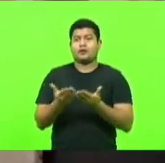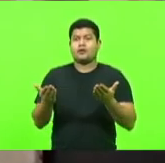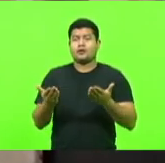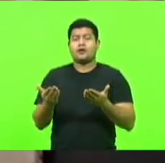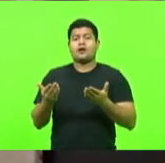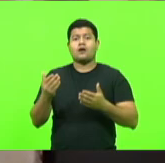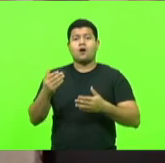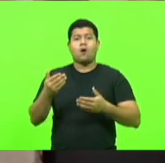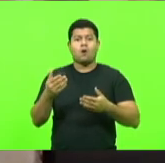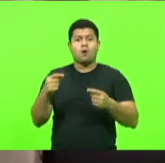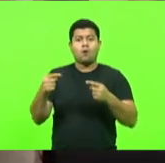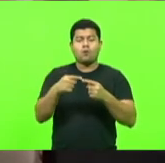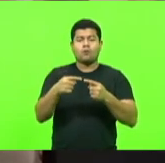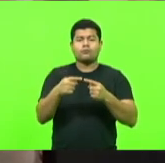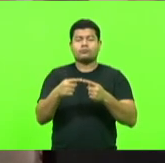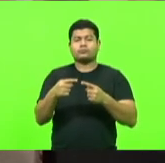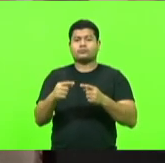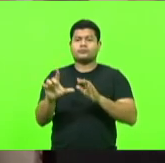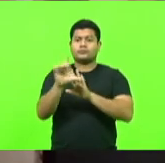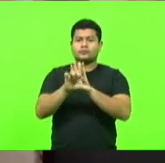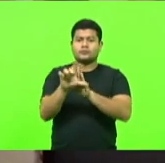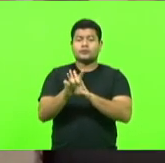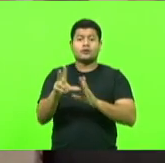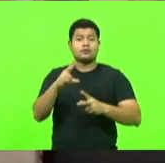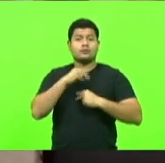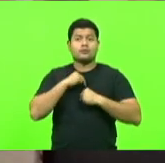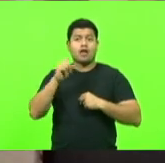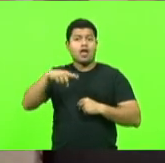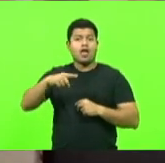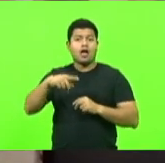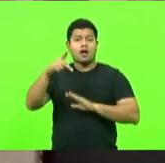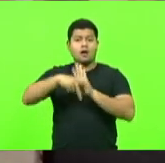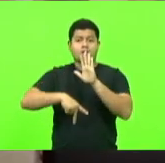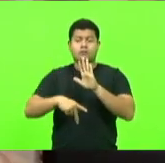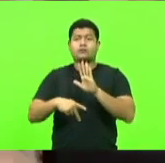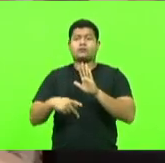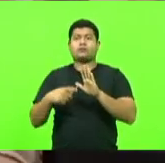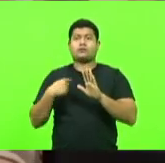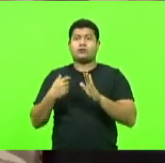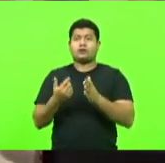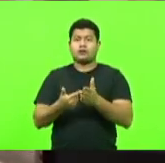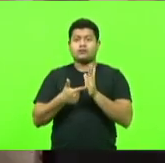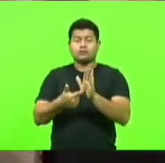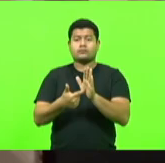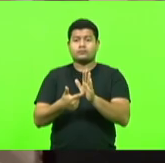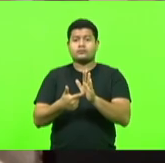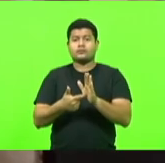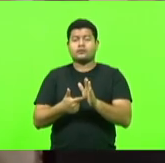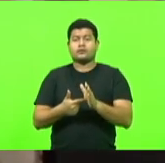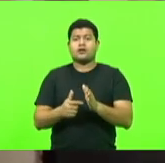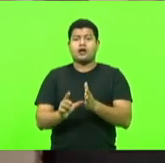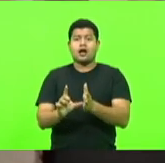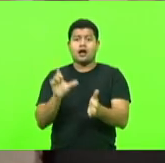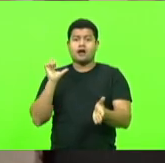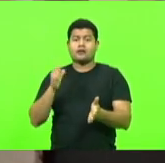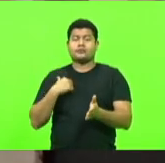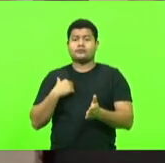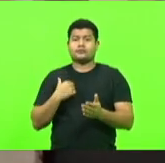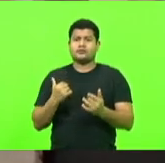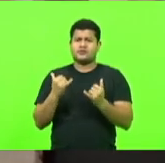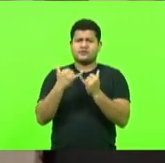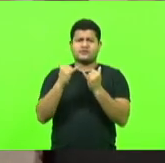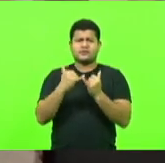legislação, do mérito, é um projeto que foi apresentado recentemente e que, por essa razão, por tantas semelhanças